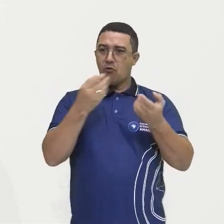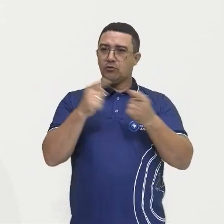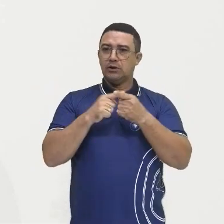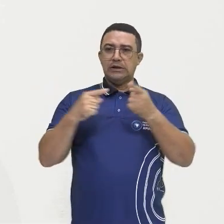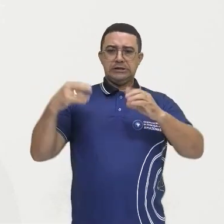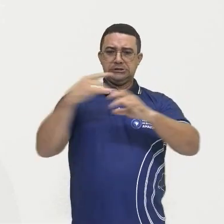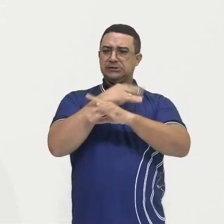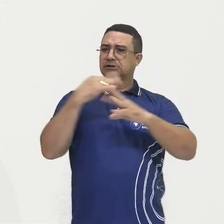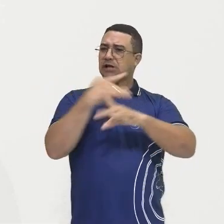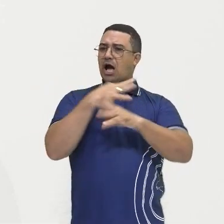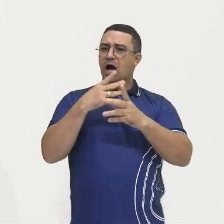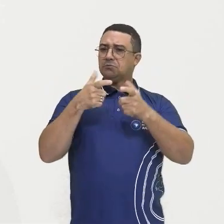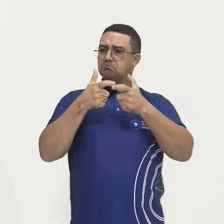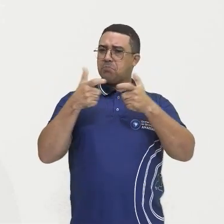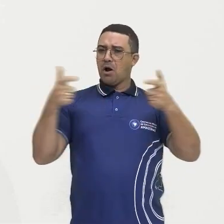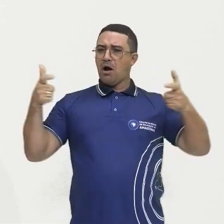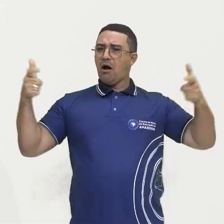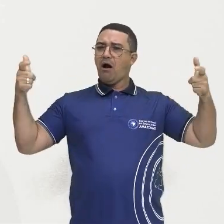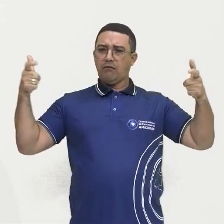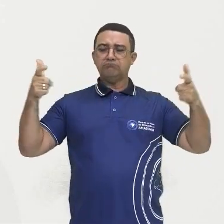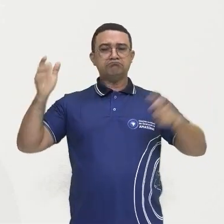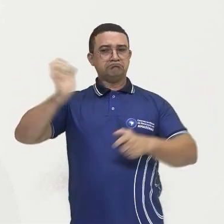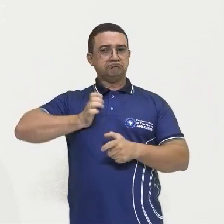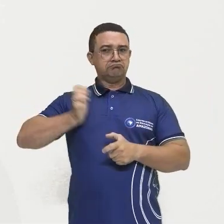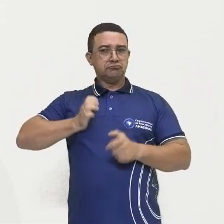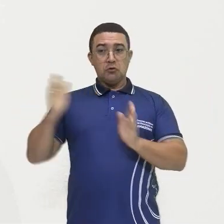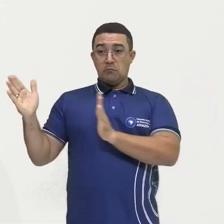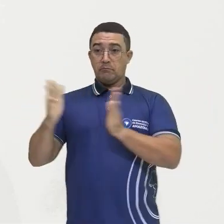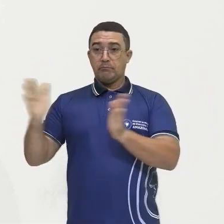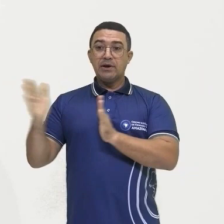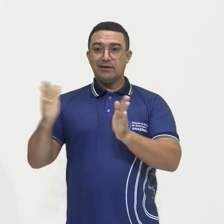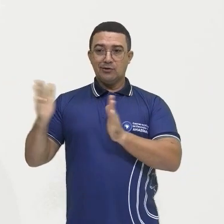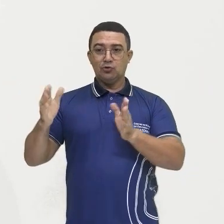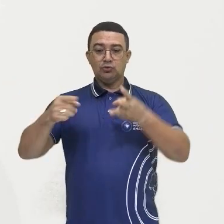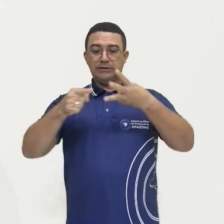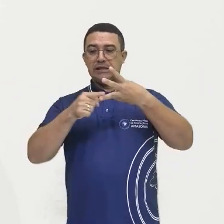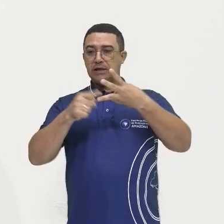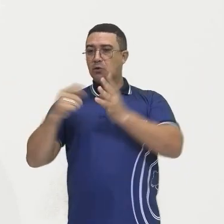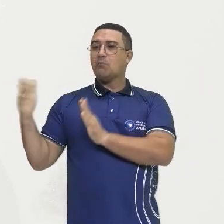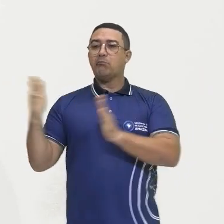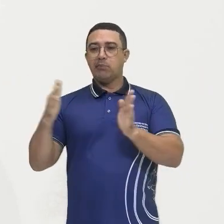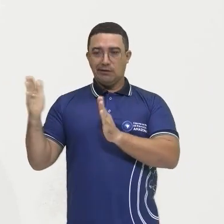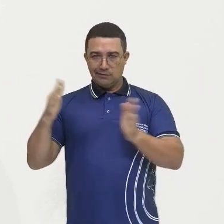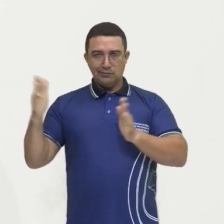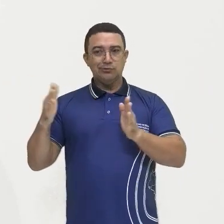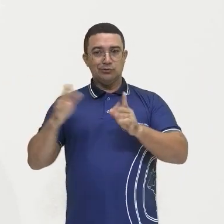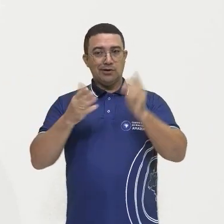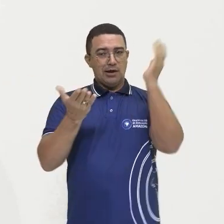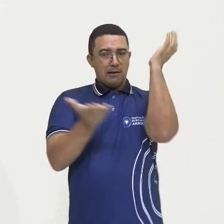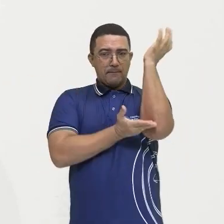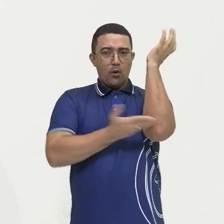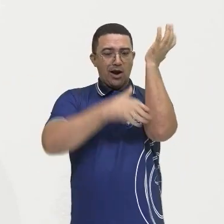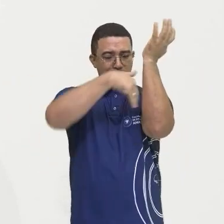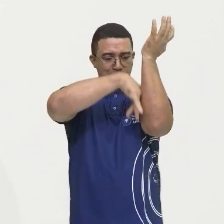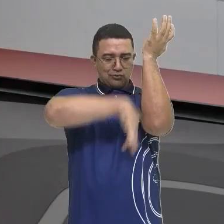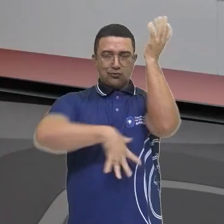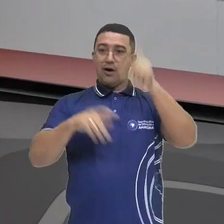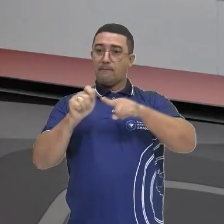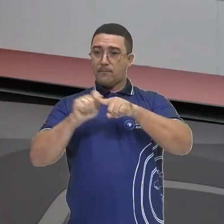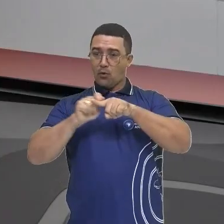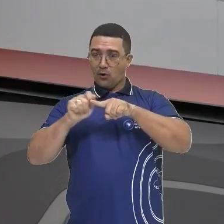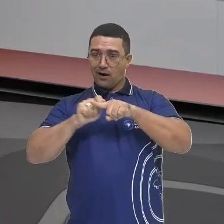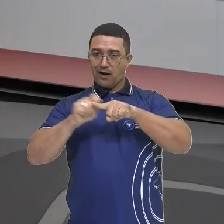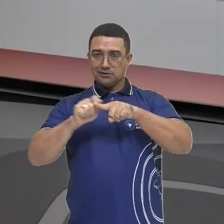urbanização que se fortaleceu aí durante o terceiro período, né? O ciclo da borracha. E também essa